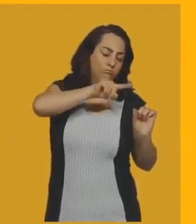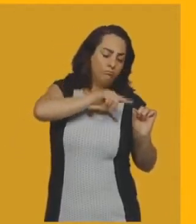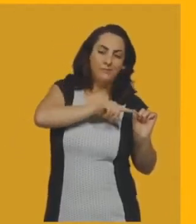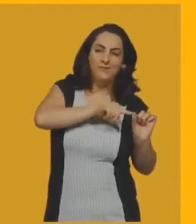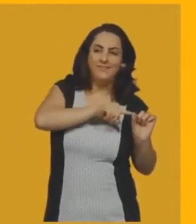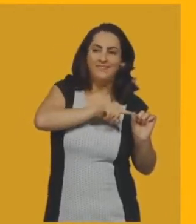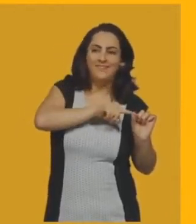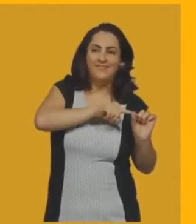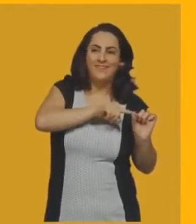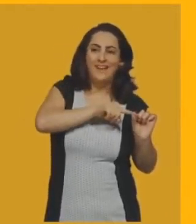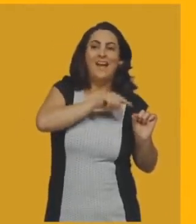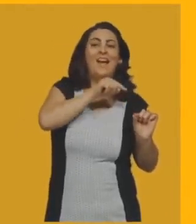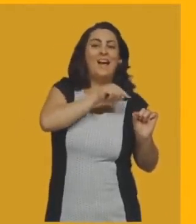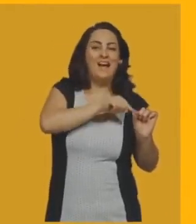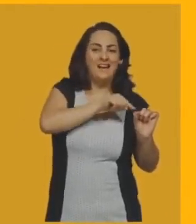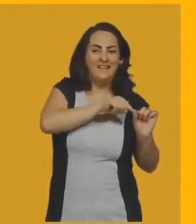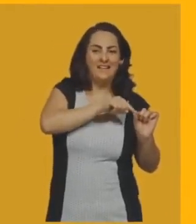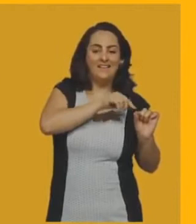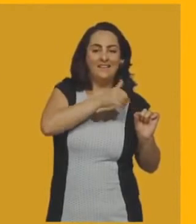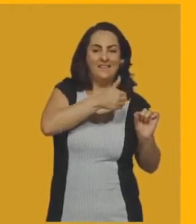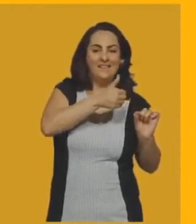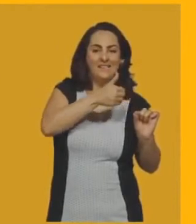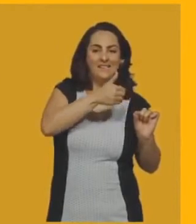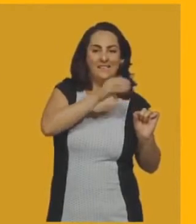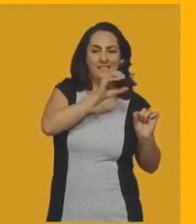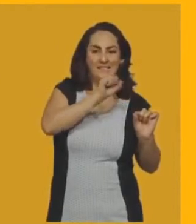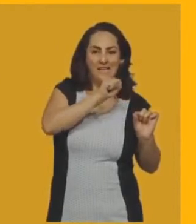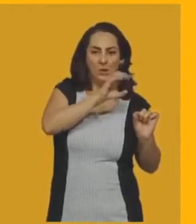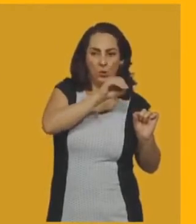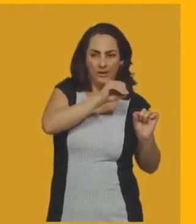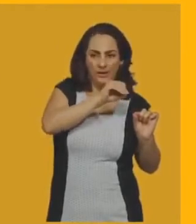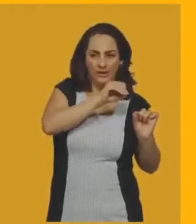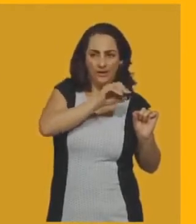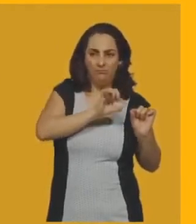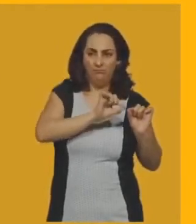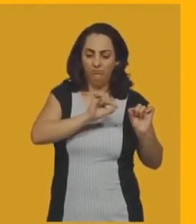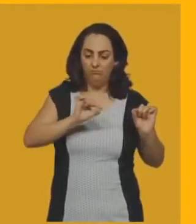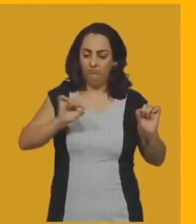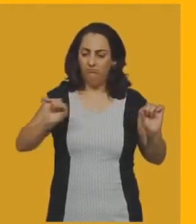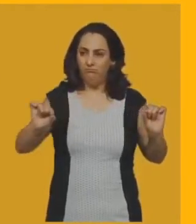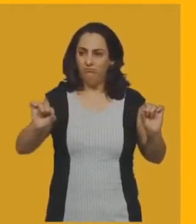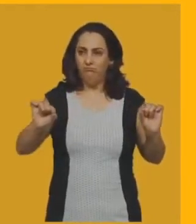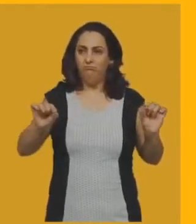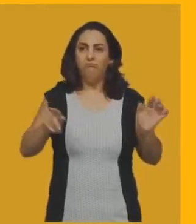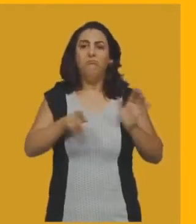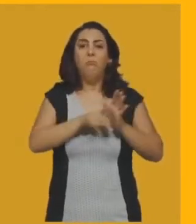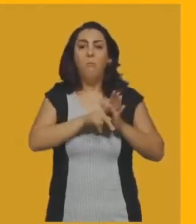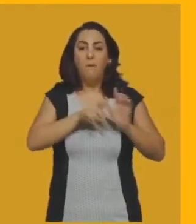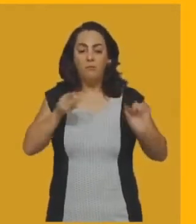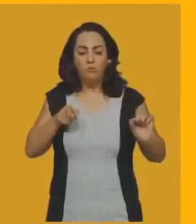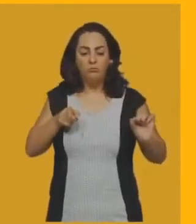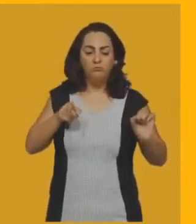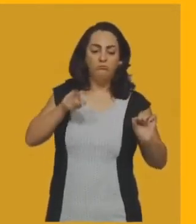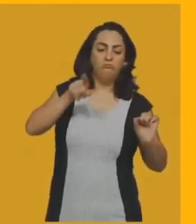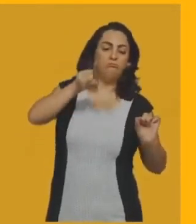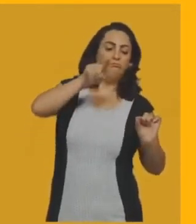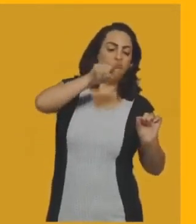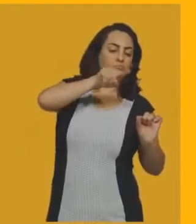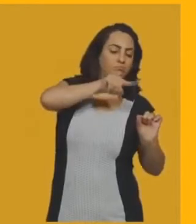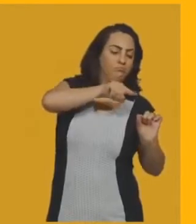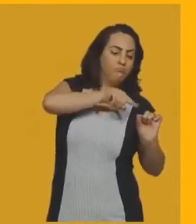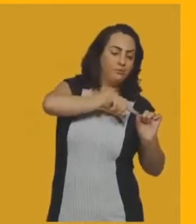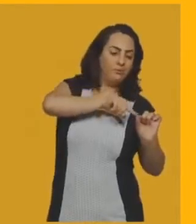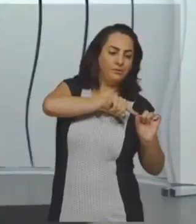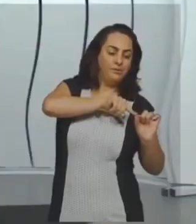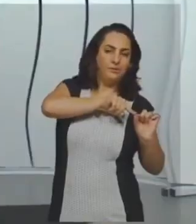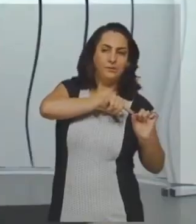giro no sentido anti-horário até chegar, né, que a gente chama também, né, de meia